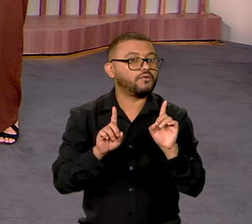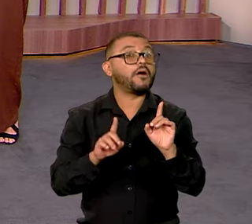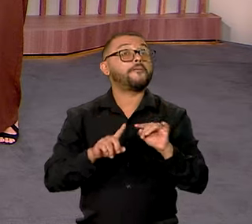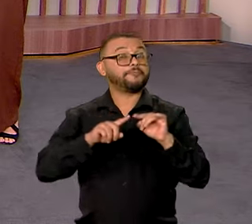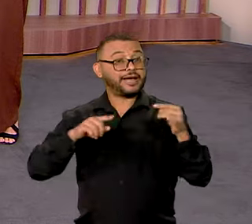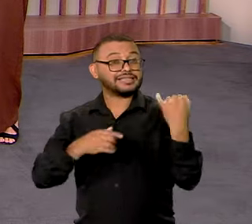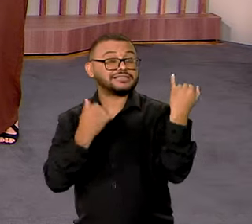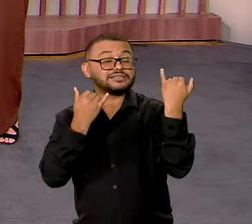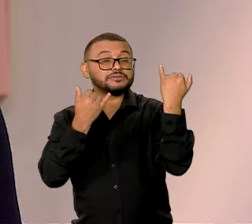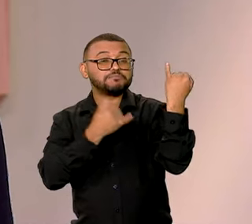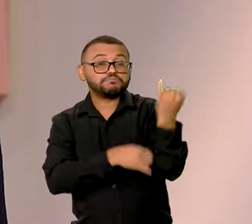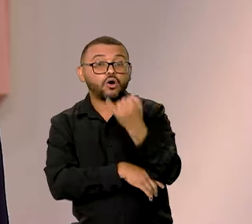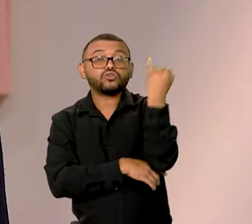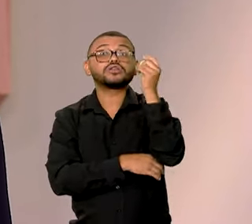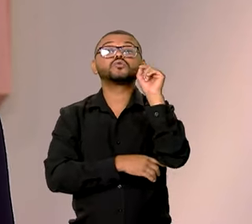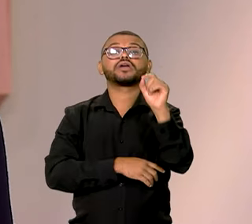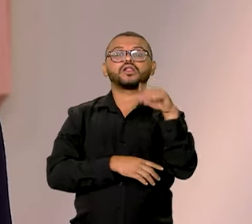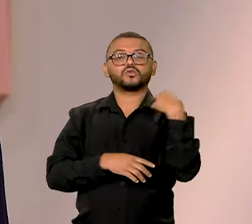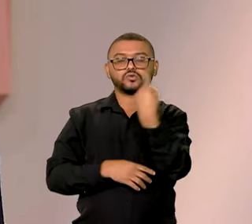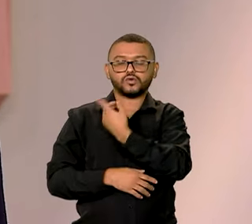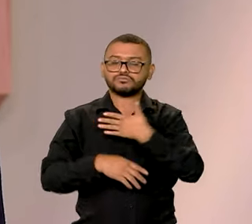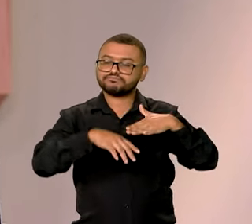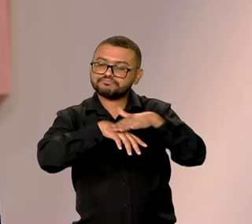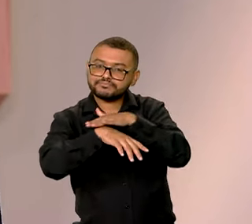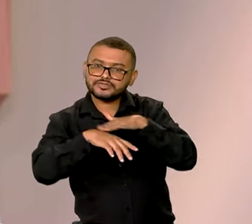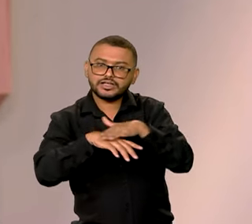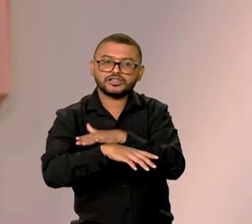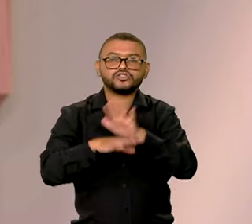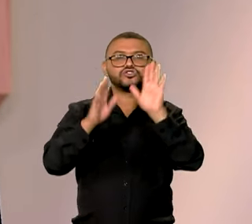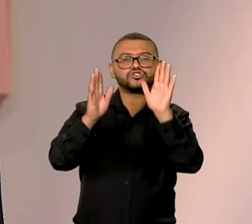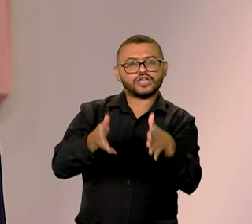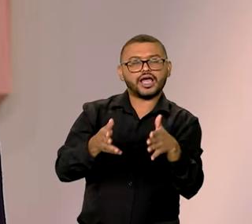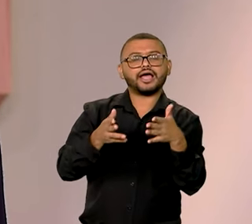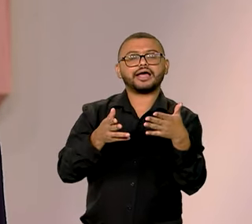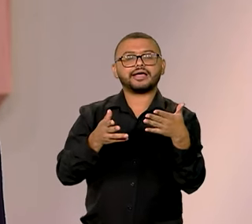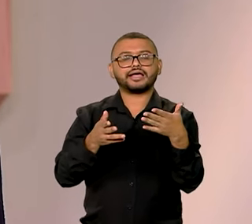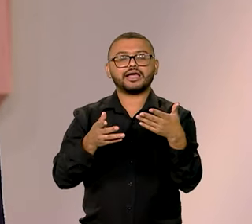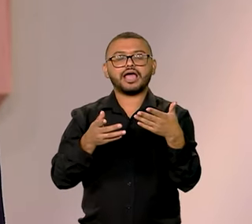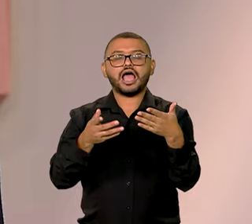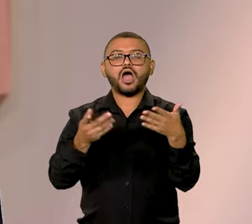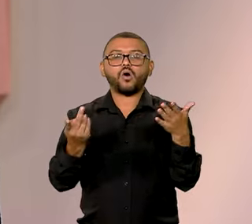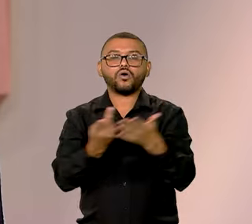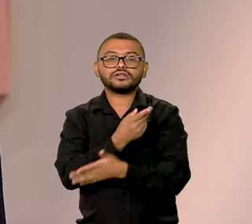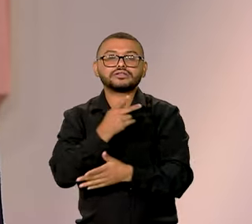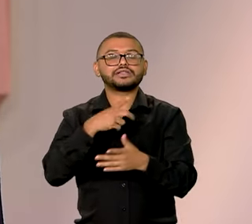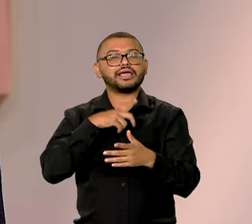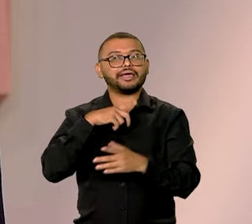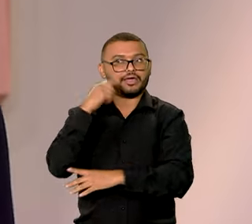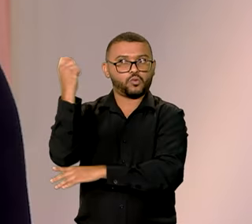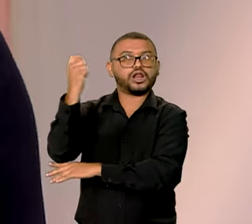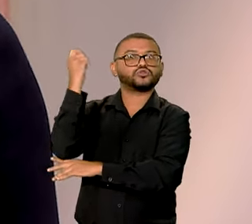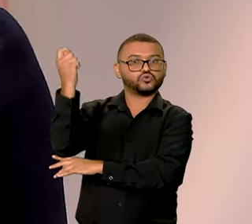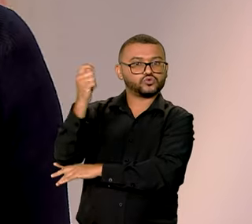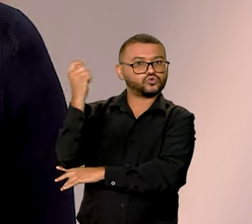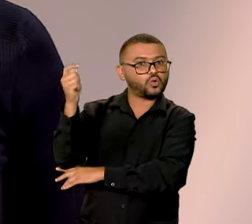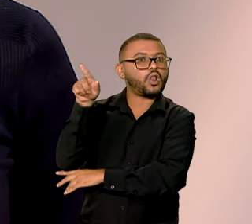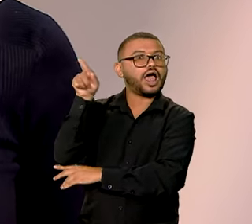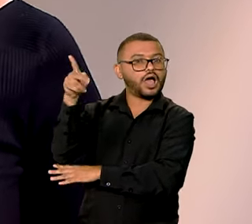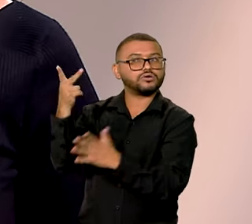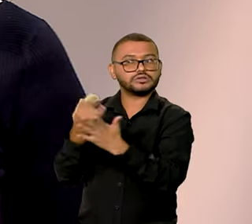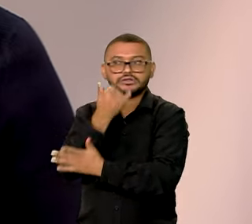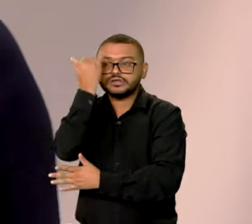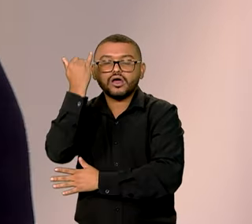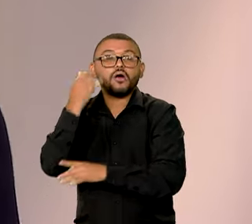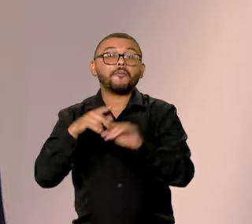Mas o mais importante, Vanessa, é que a gente também falou muito sobre a questão do Rio Grande do Sul e o ministro também